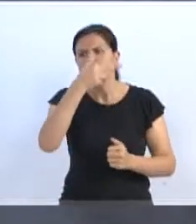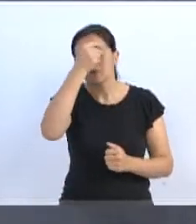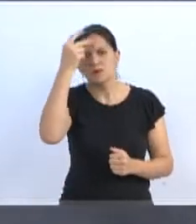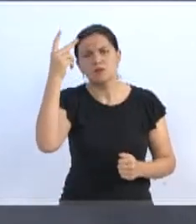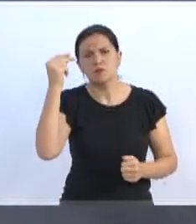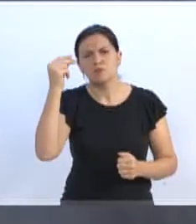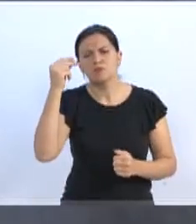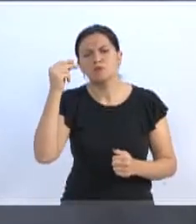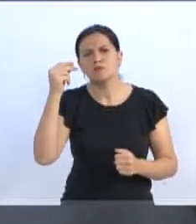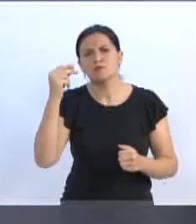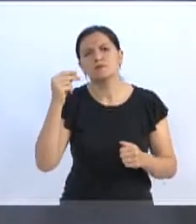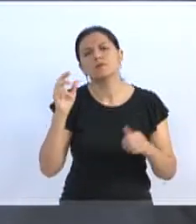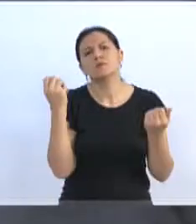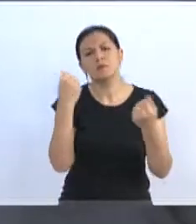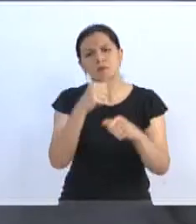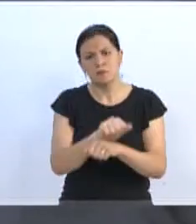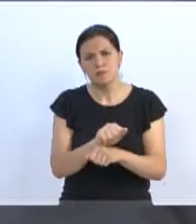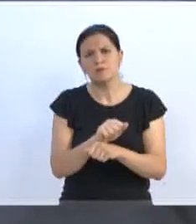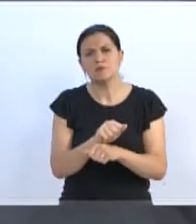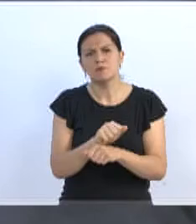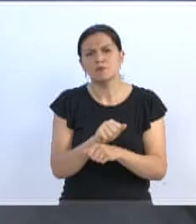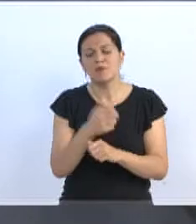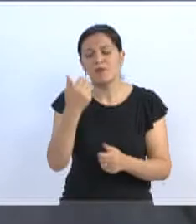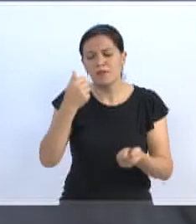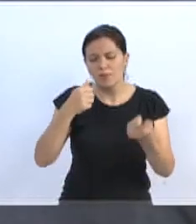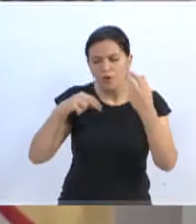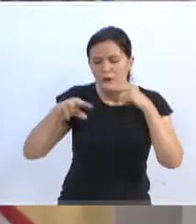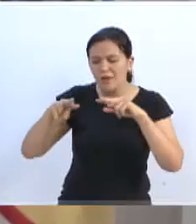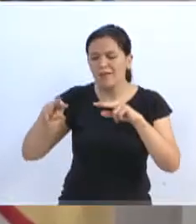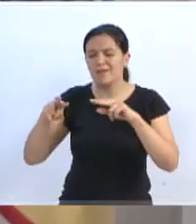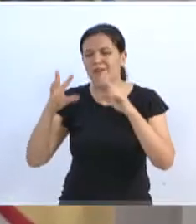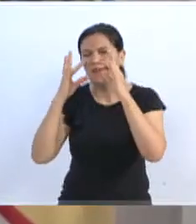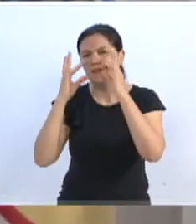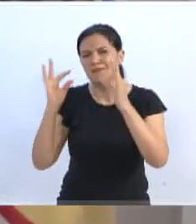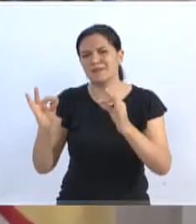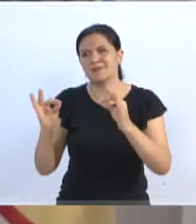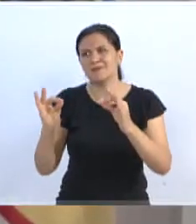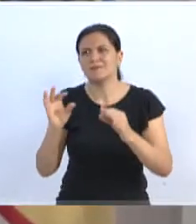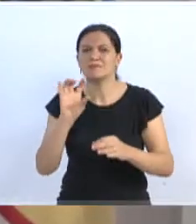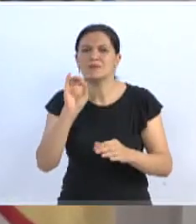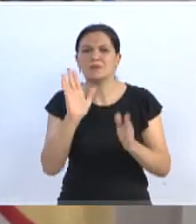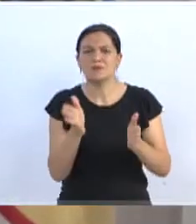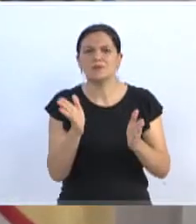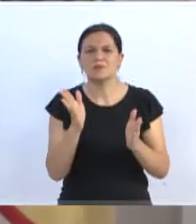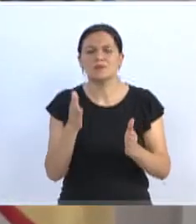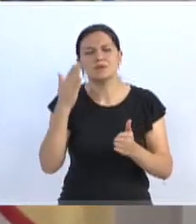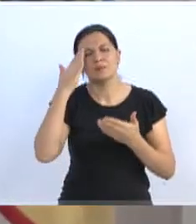das limitações e das possibilidades, um olhar muito atencioso nessa questão. Por hoje, seria isso, presidente. Muito obrigado. Obrigado. Obrigado.